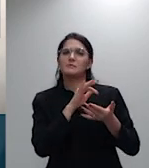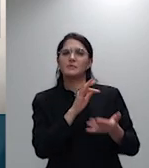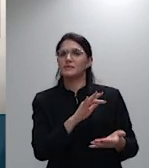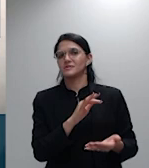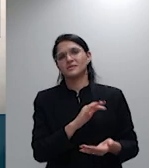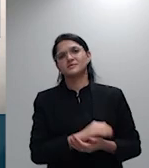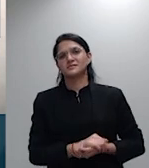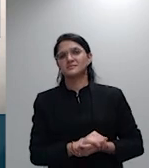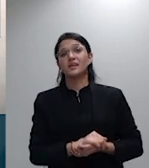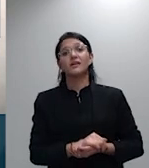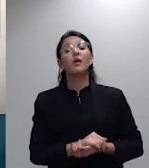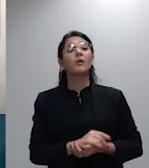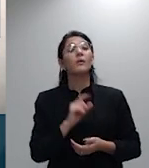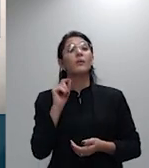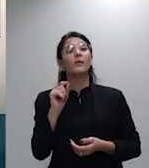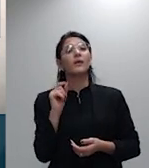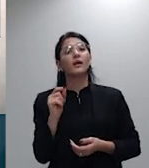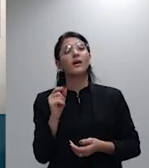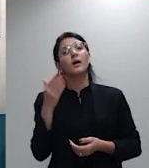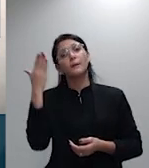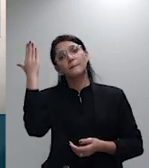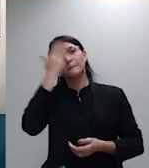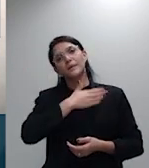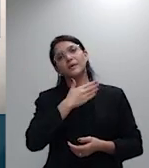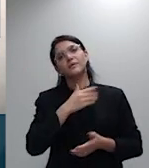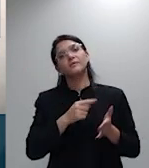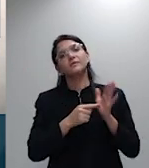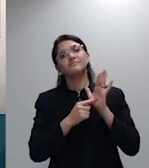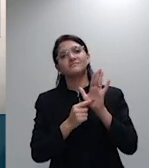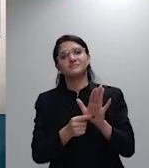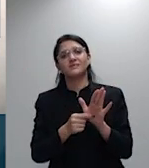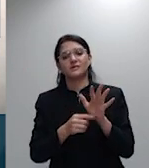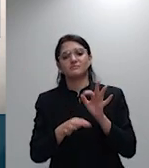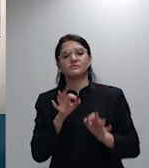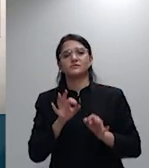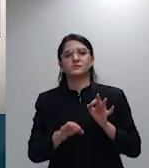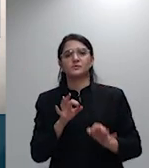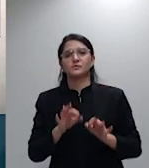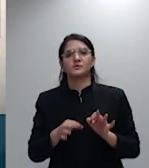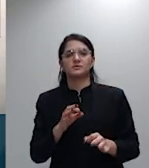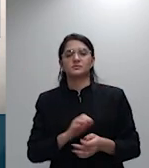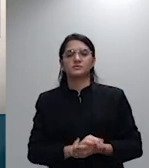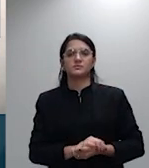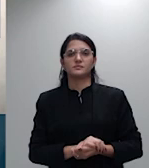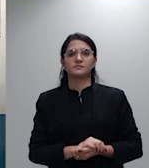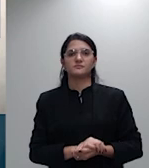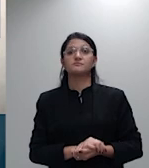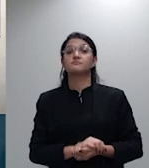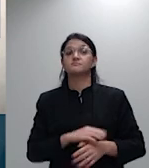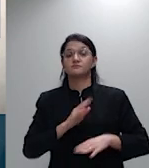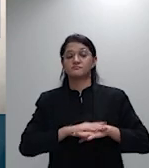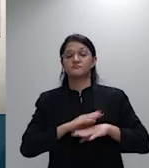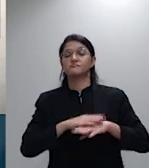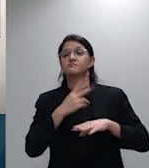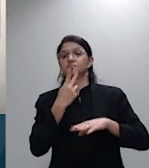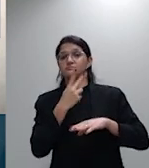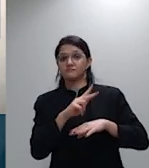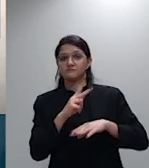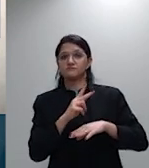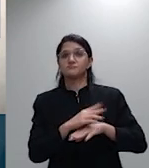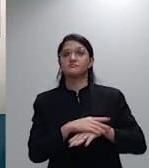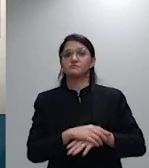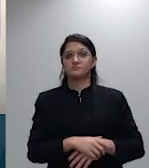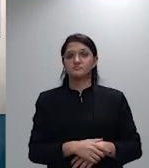informação do próprio juízo onde tramita a demanda porque o tribunal determinou